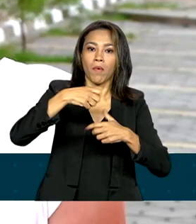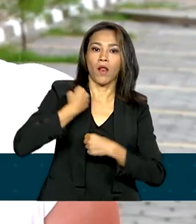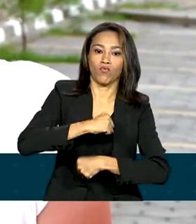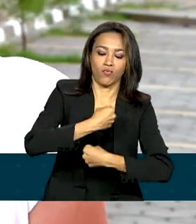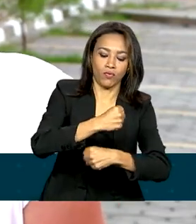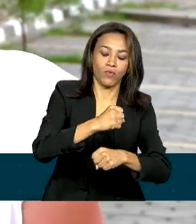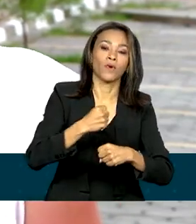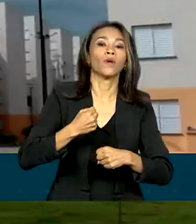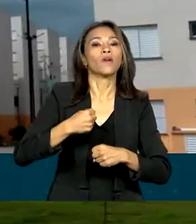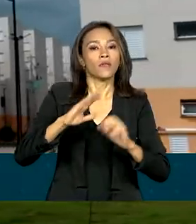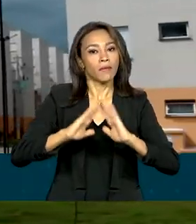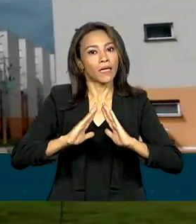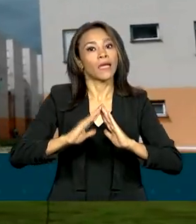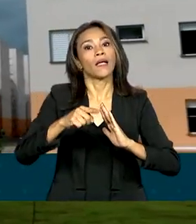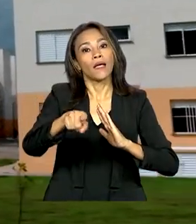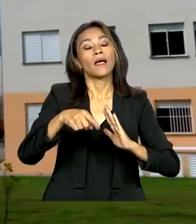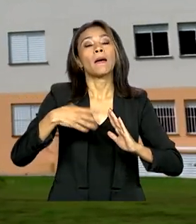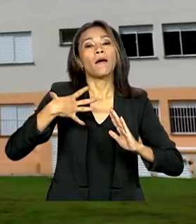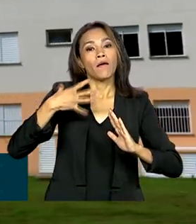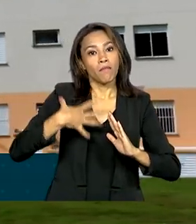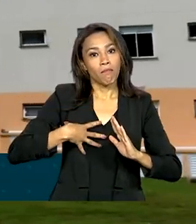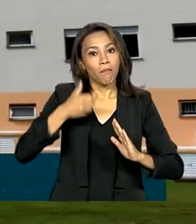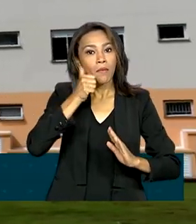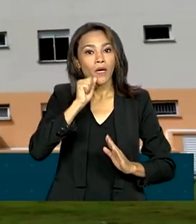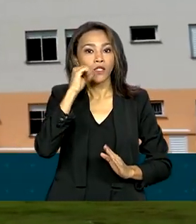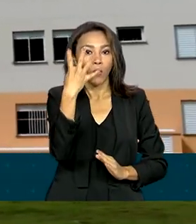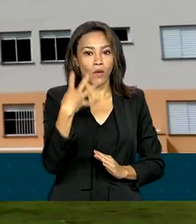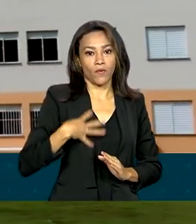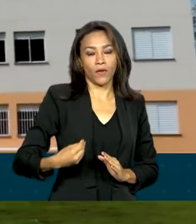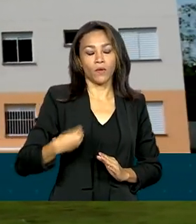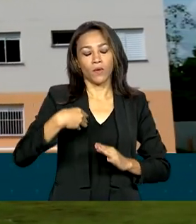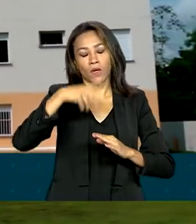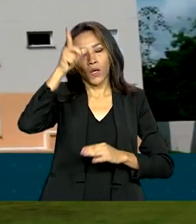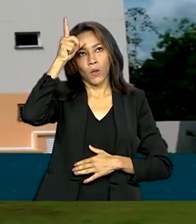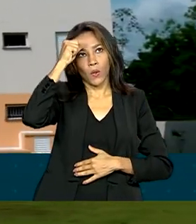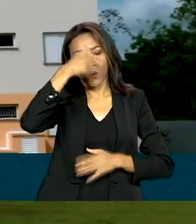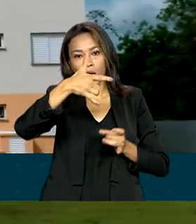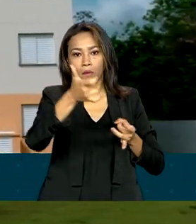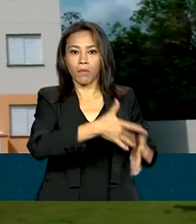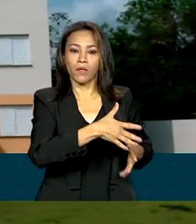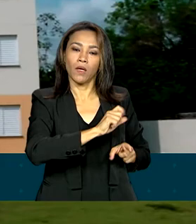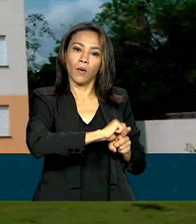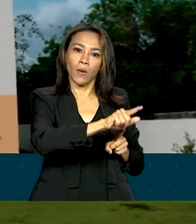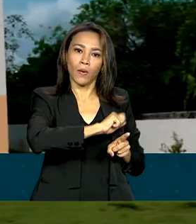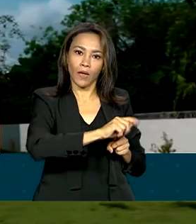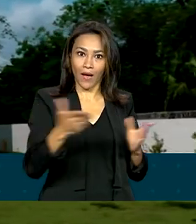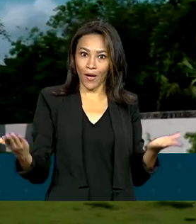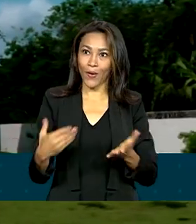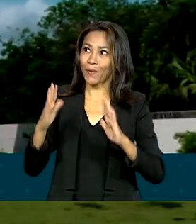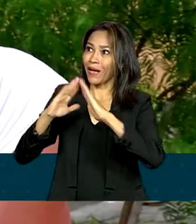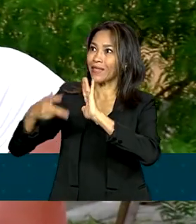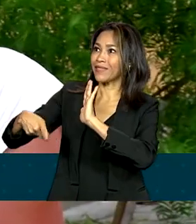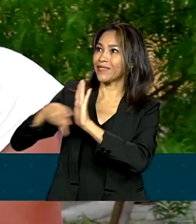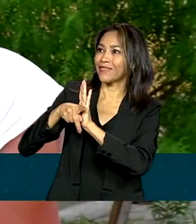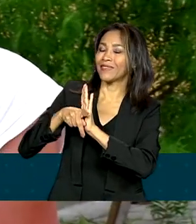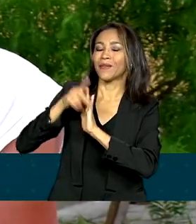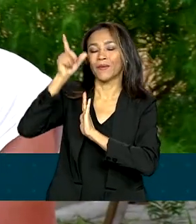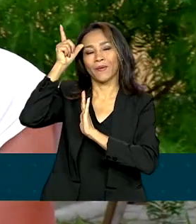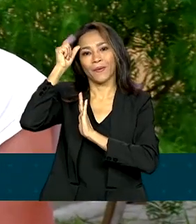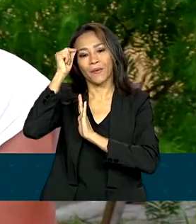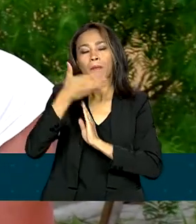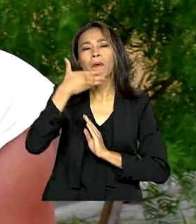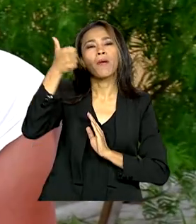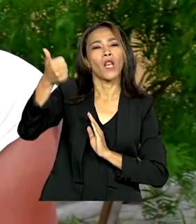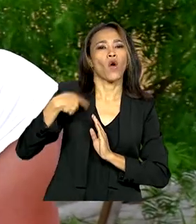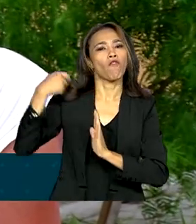filhos, ela conta que é um alívio finalmente se livrar do aluguel e morar na casa que agora é dela. Bem melhor, vou pagar